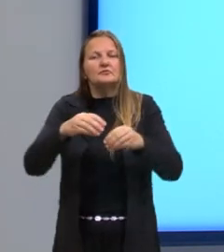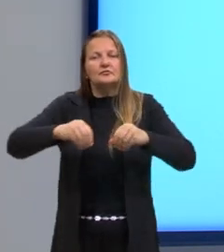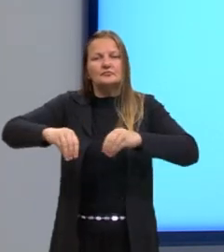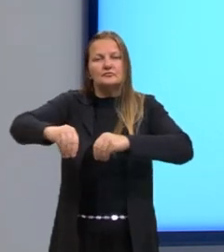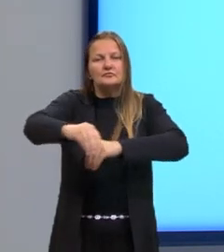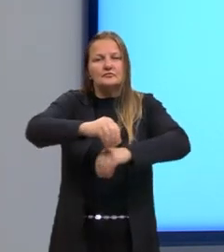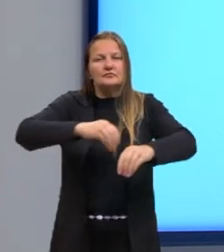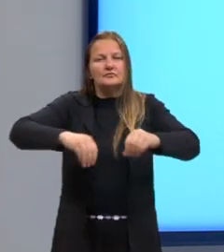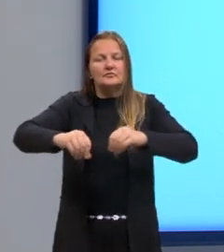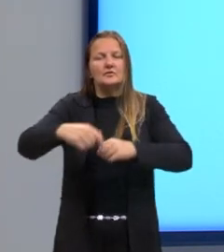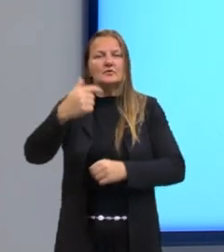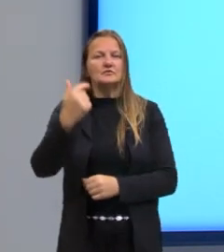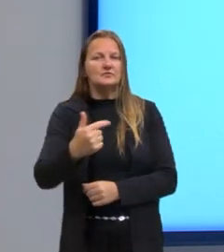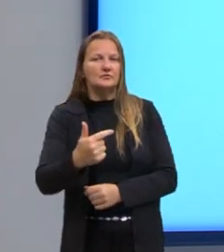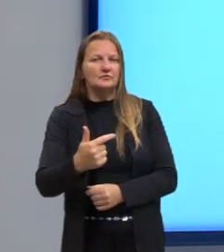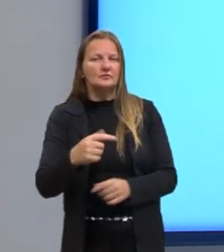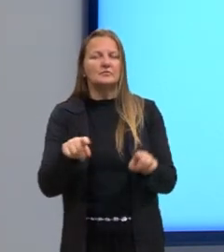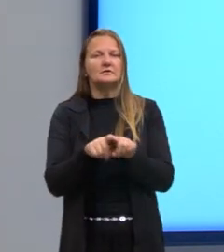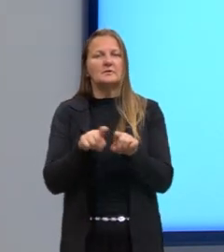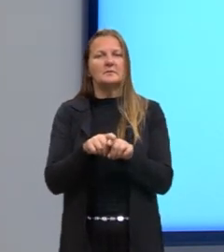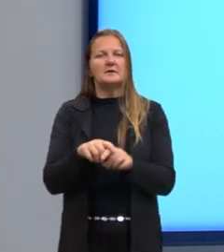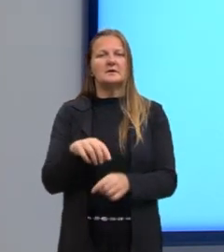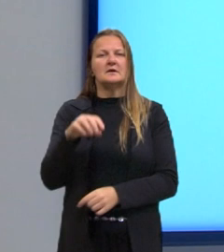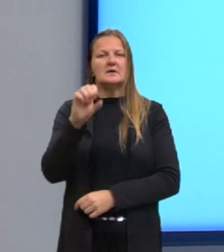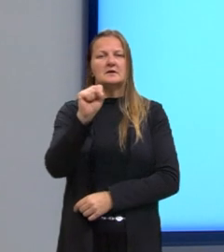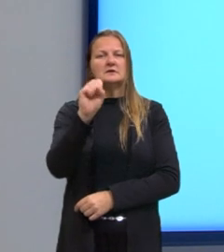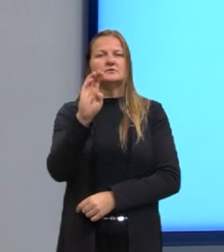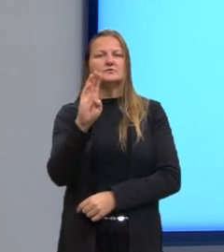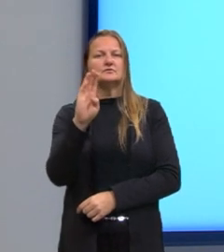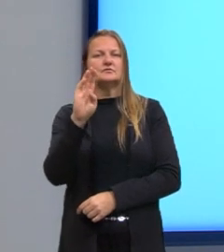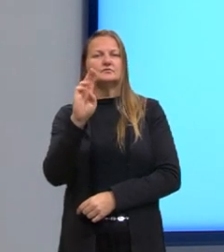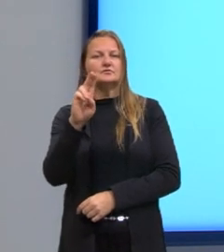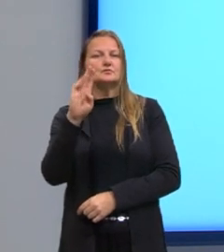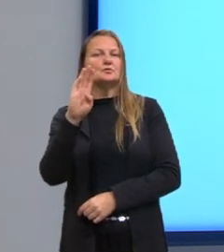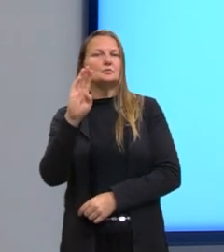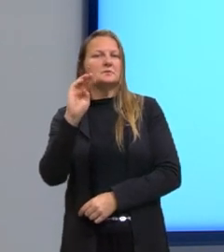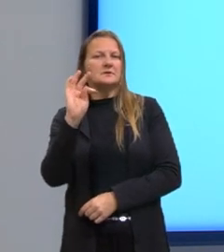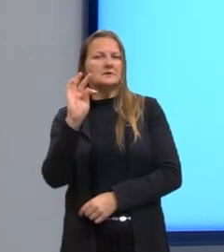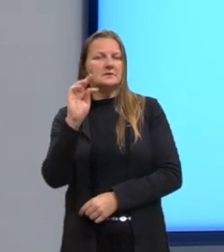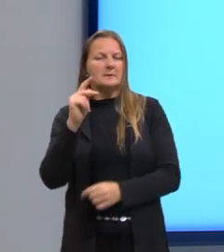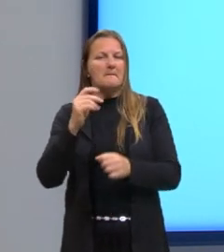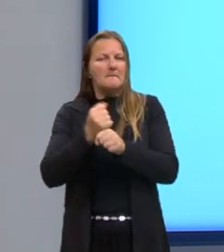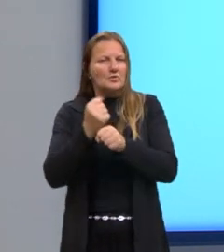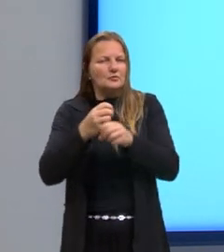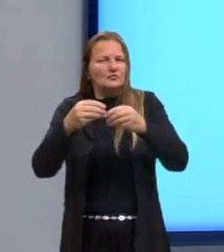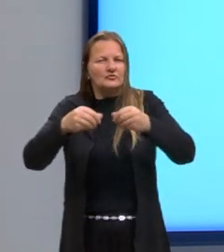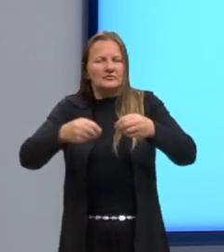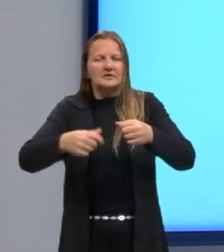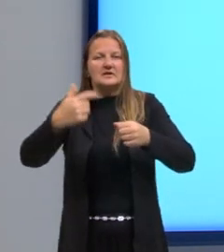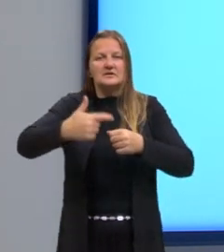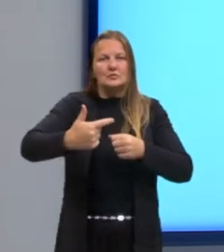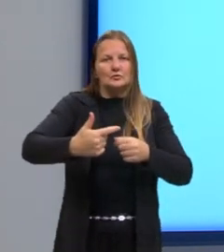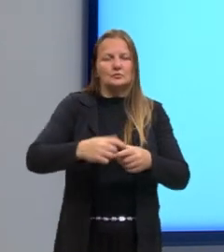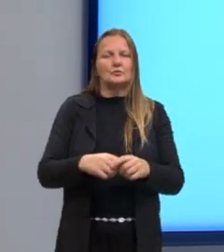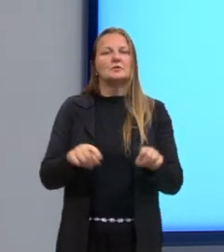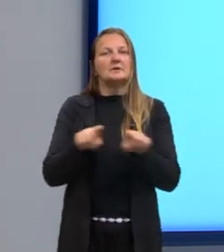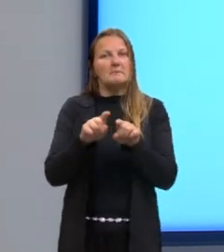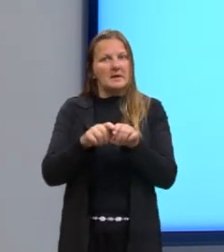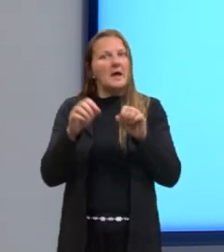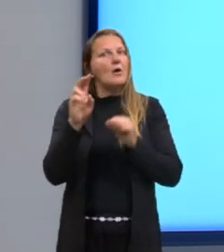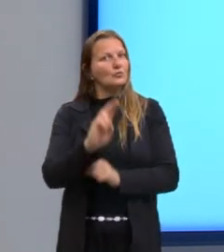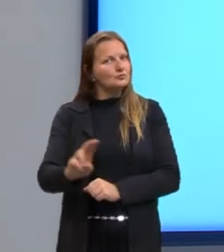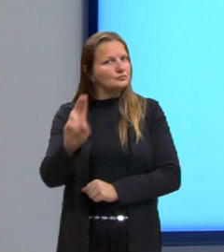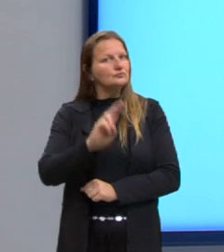secundários, que também podem ser chamados de subprodutos, que podem funcionar como combustíveis